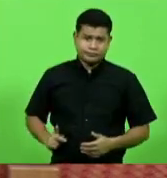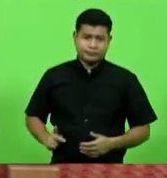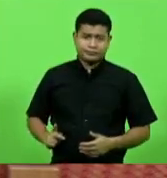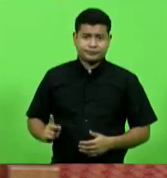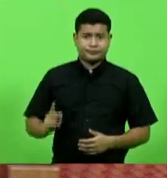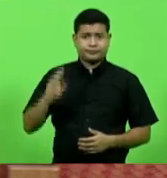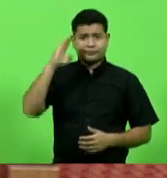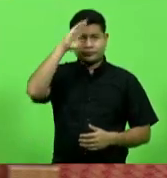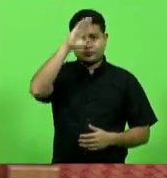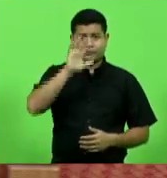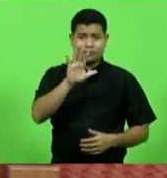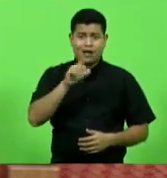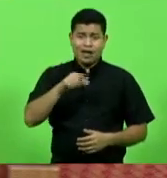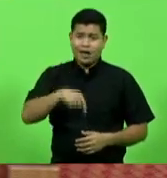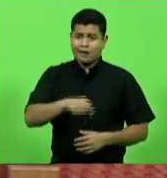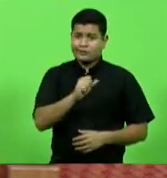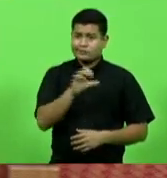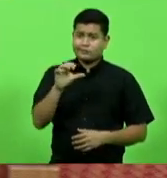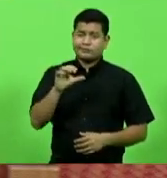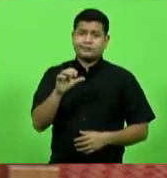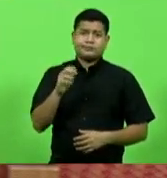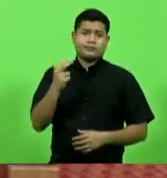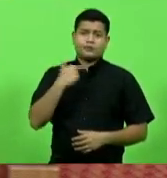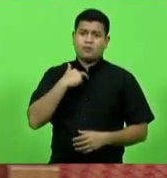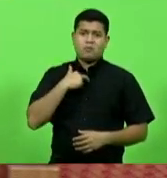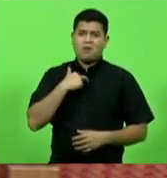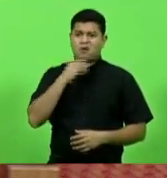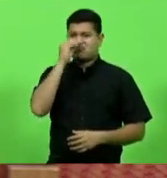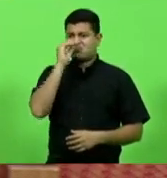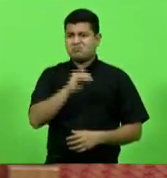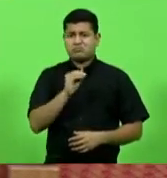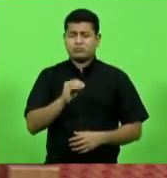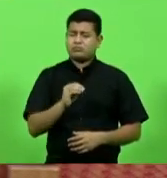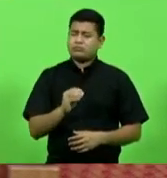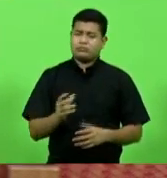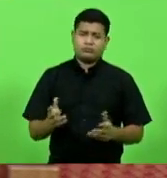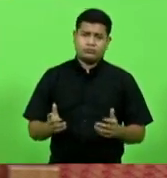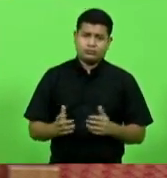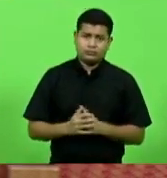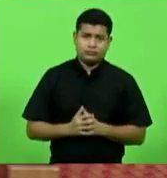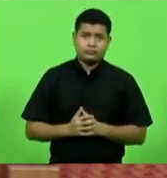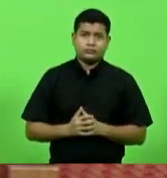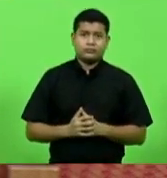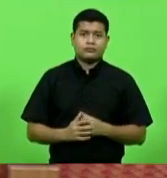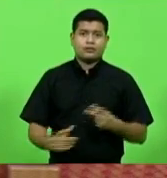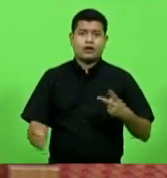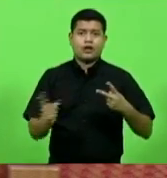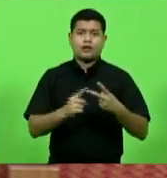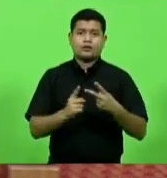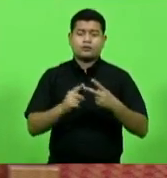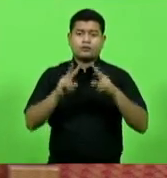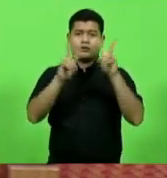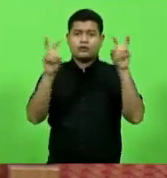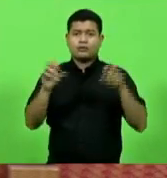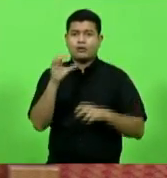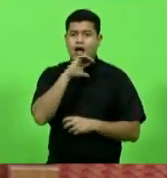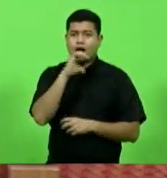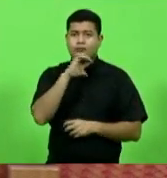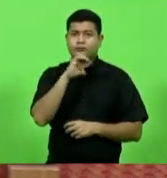não pode ser tão desconsiderado e o segundo assunto rapidamente aqui